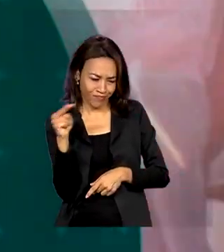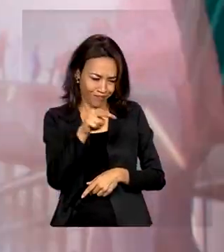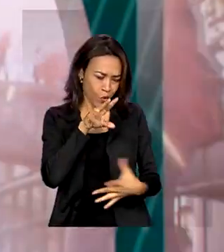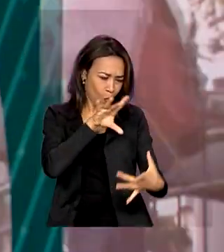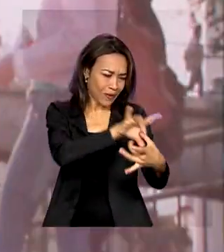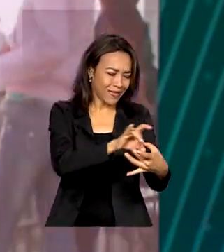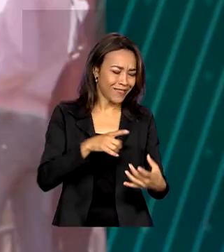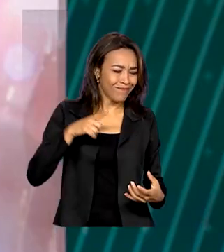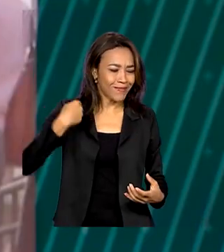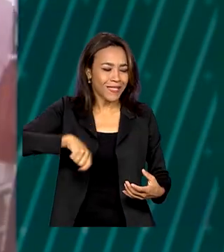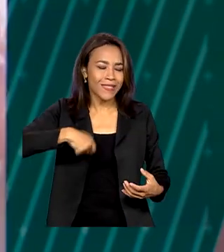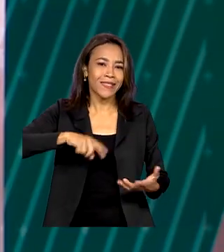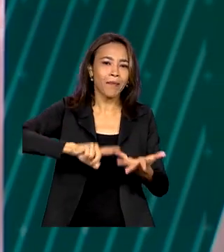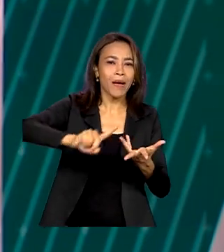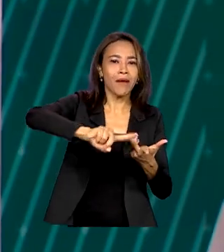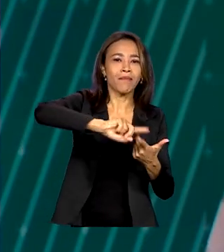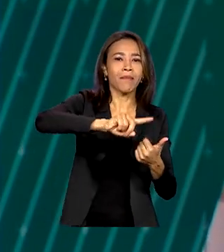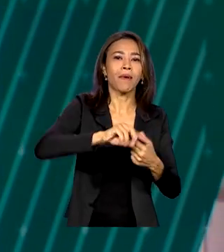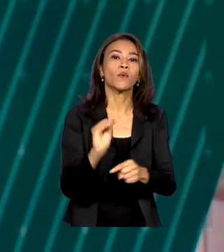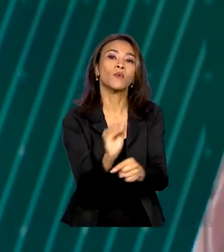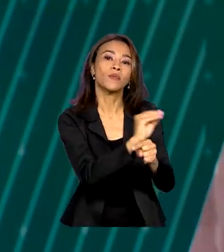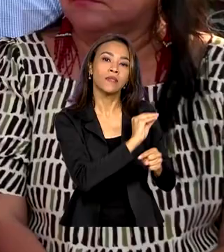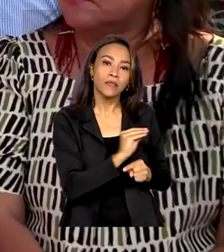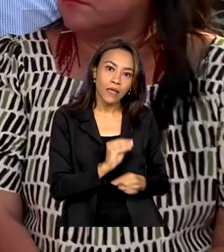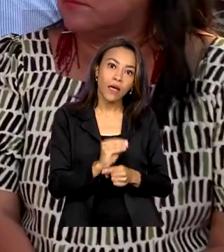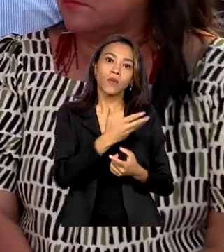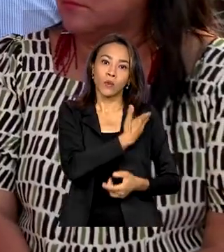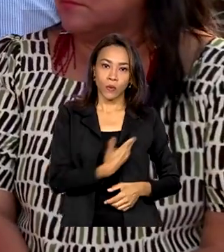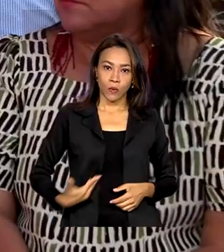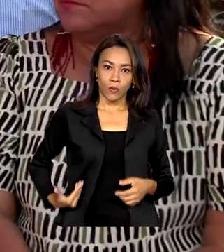série de cuidados das autoridades públicas.